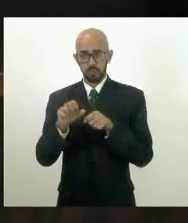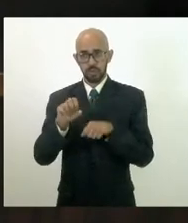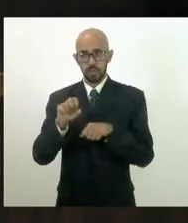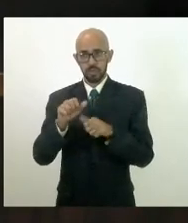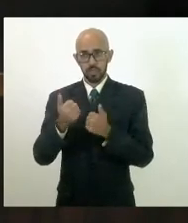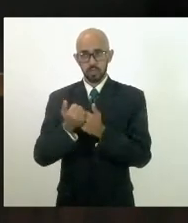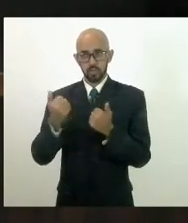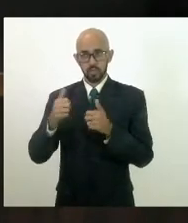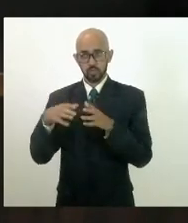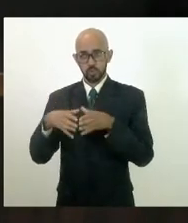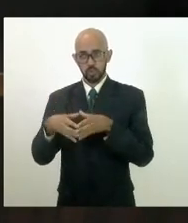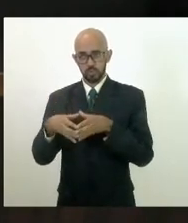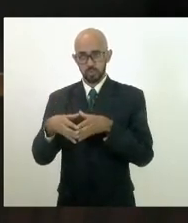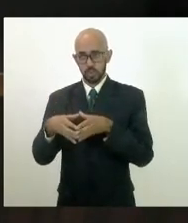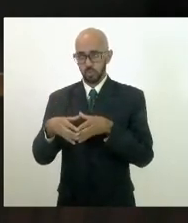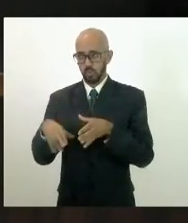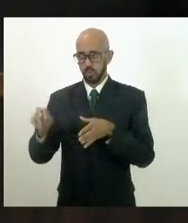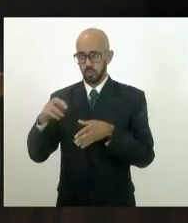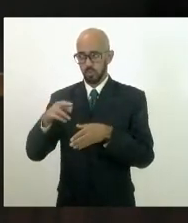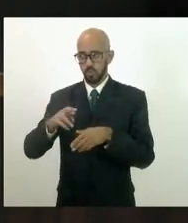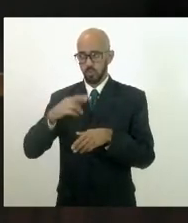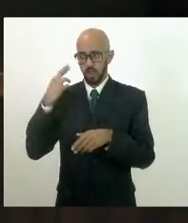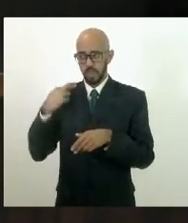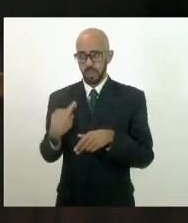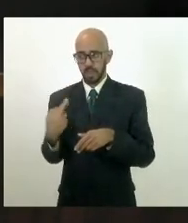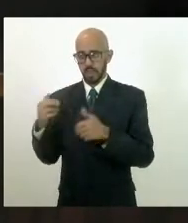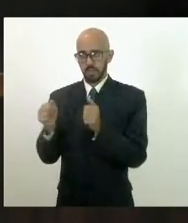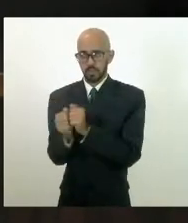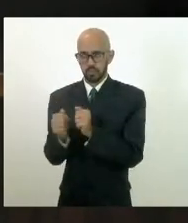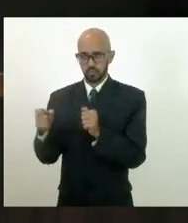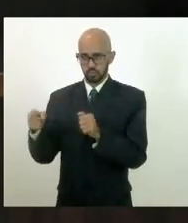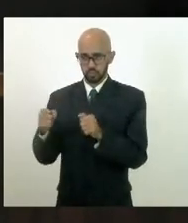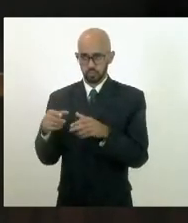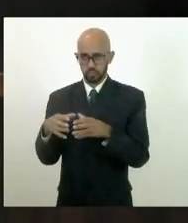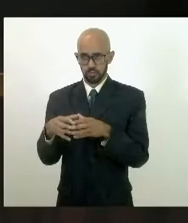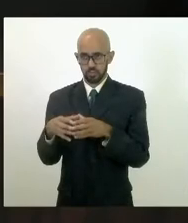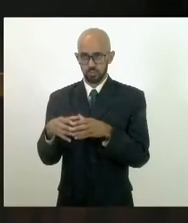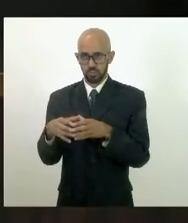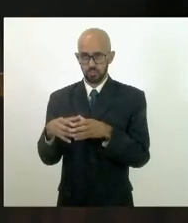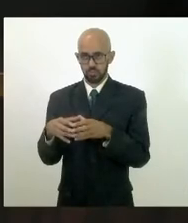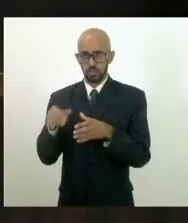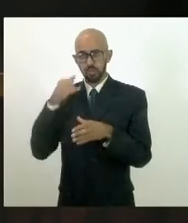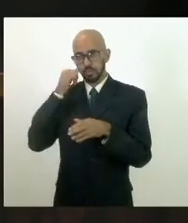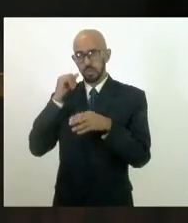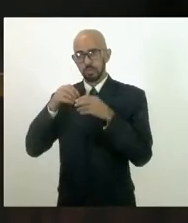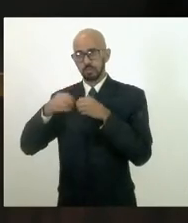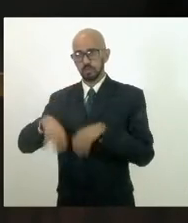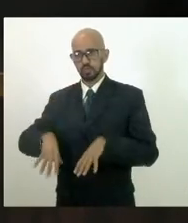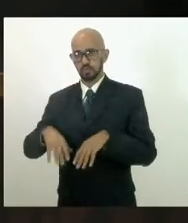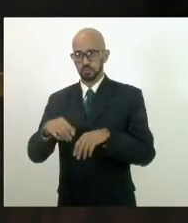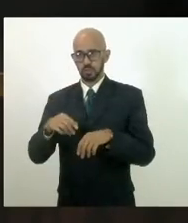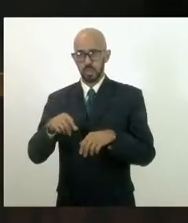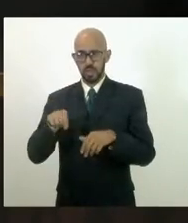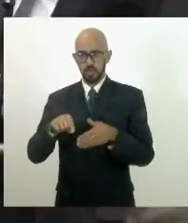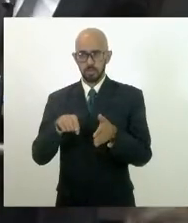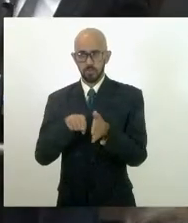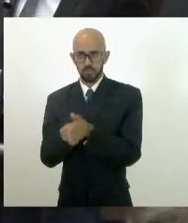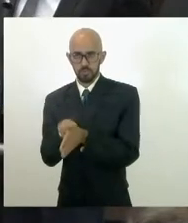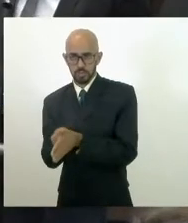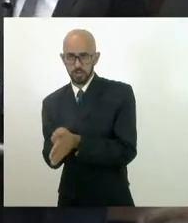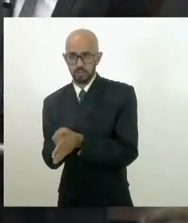presença da deputada Renata na comissão, sem prejuízo, porque eles são uma comissão que fiscaliza e a comissão de orçamento.